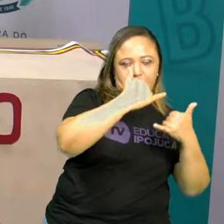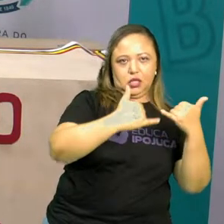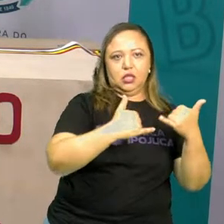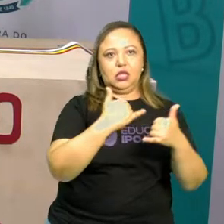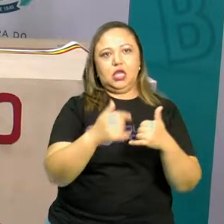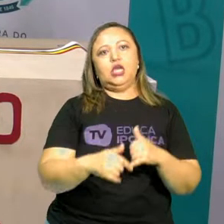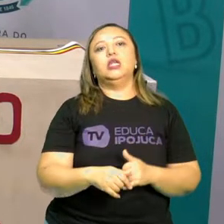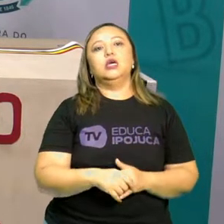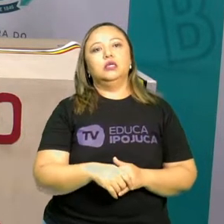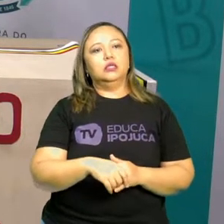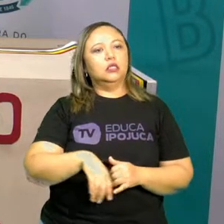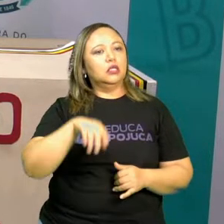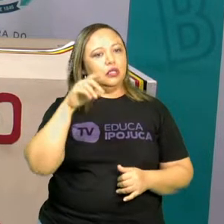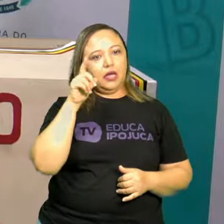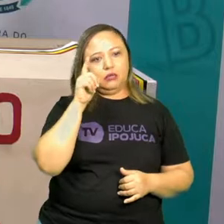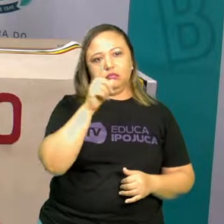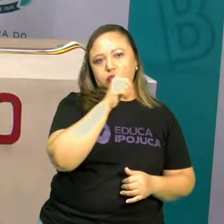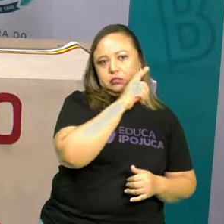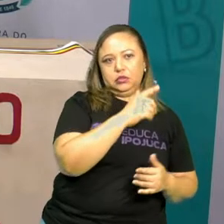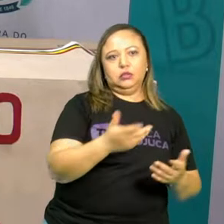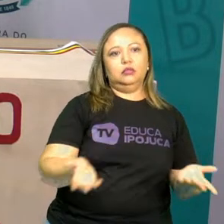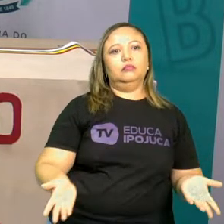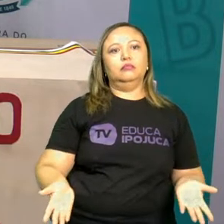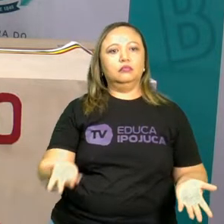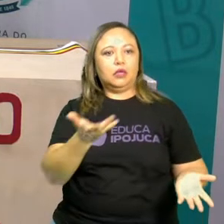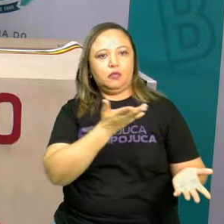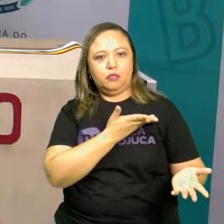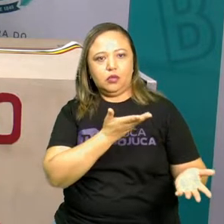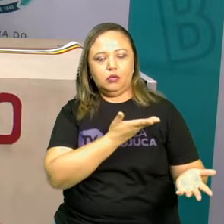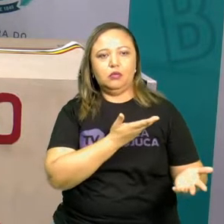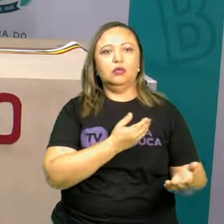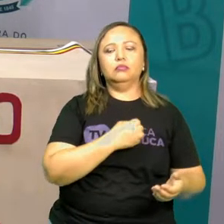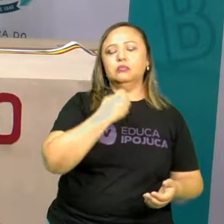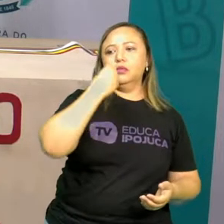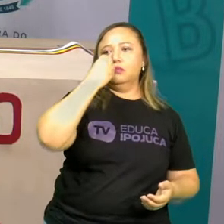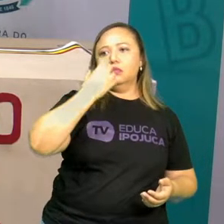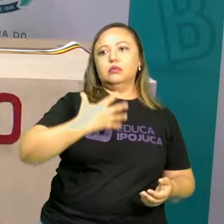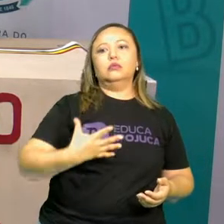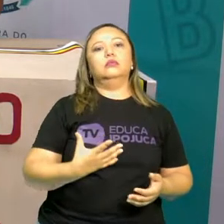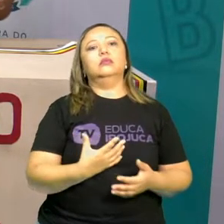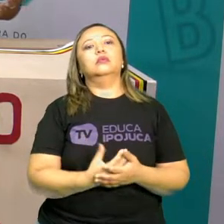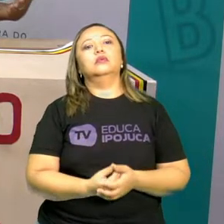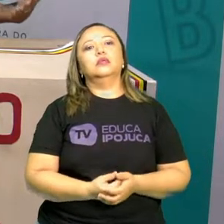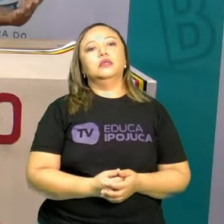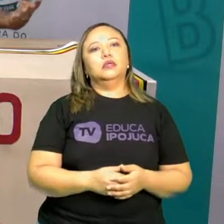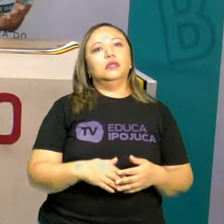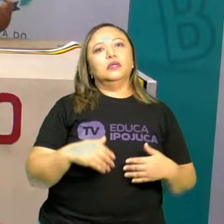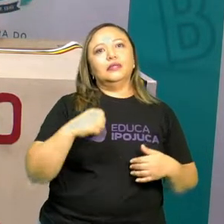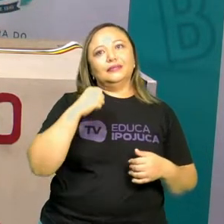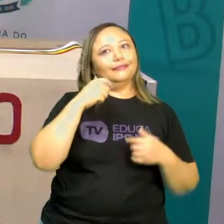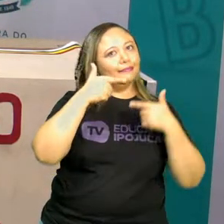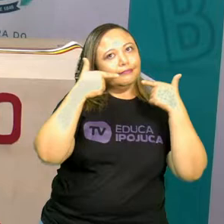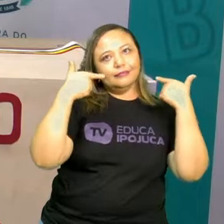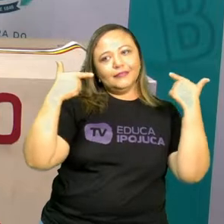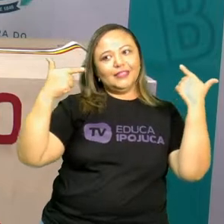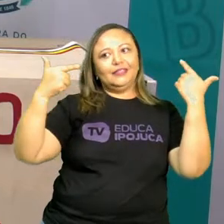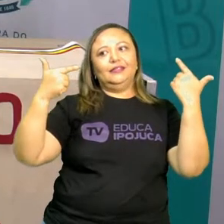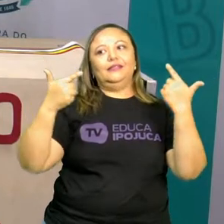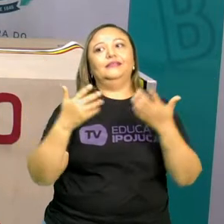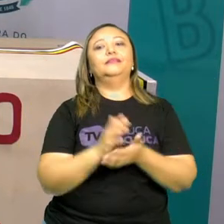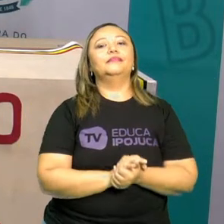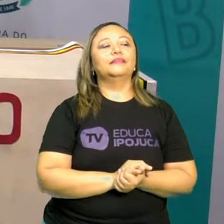cheia de brincadeiras. Como é bom ter amigos, pensou João cheio de sorrisos.